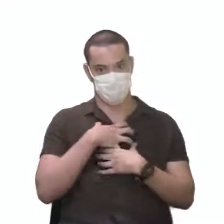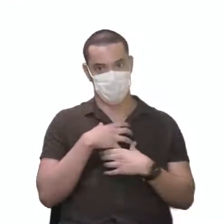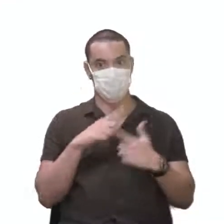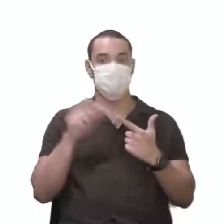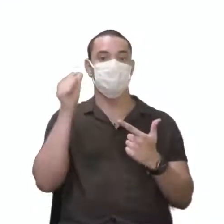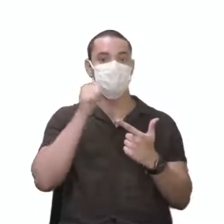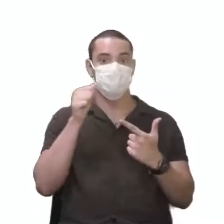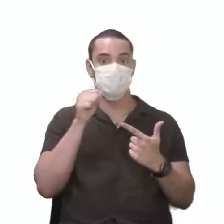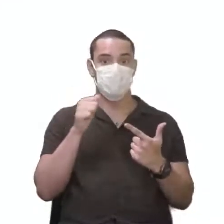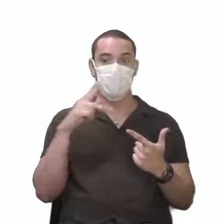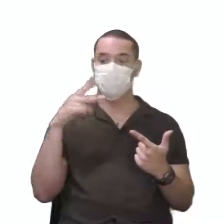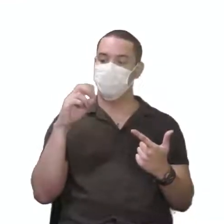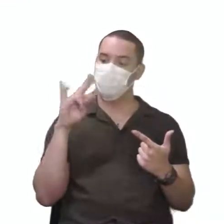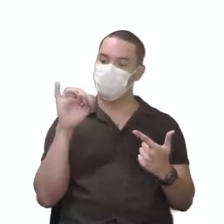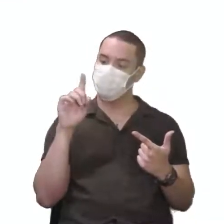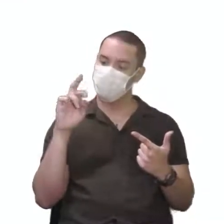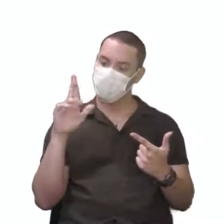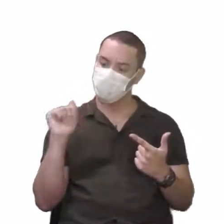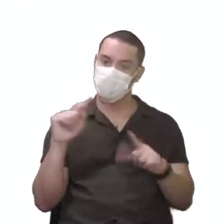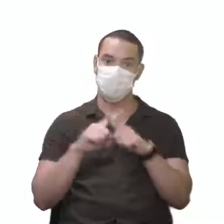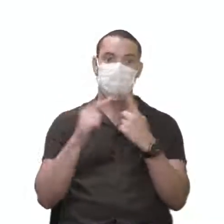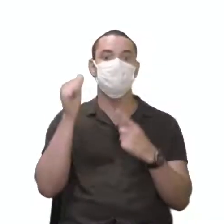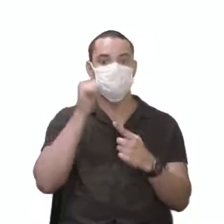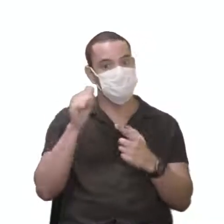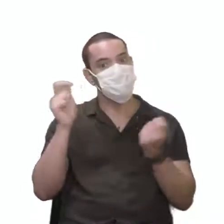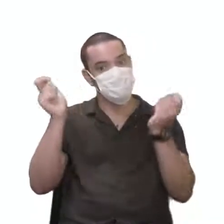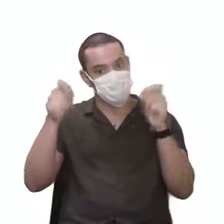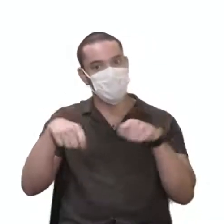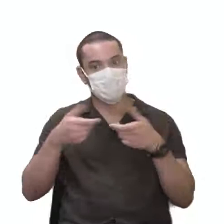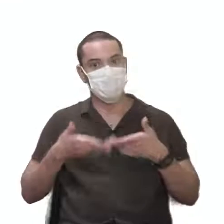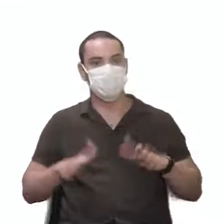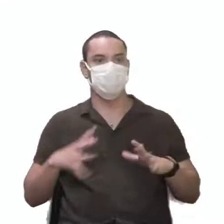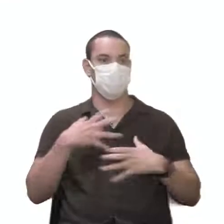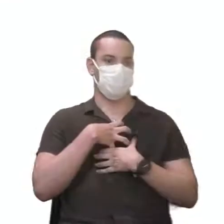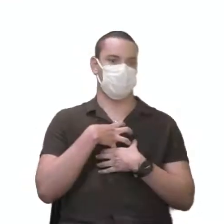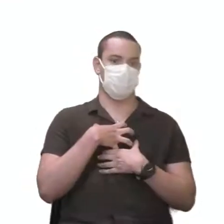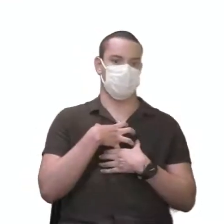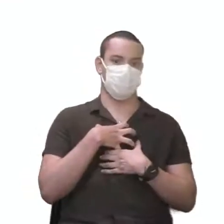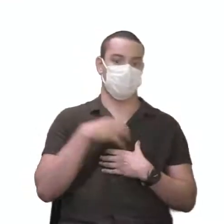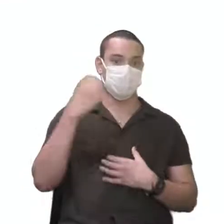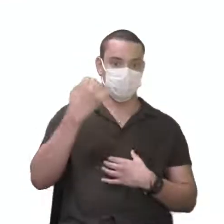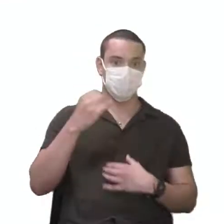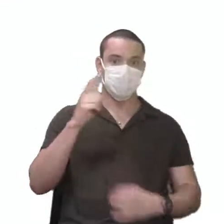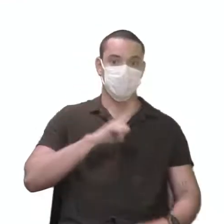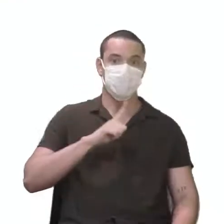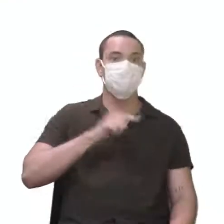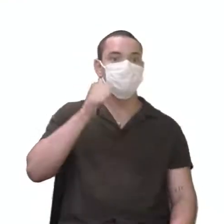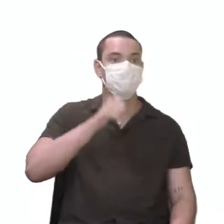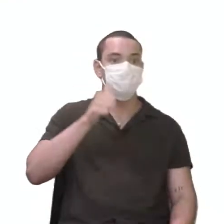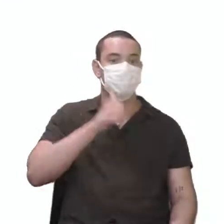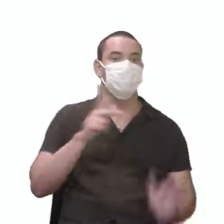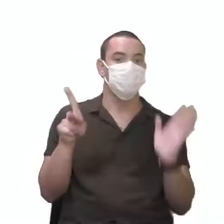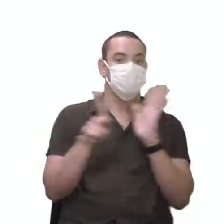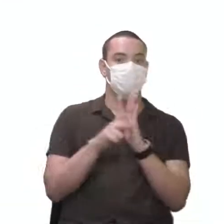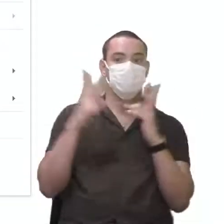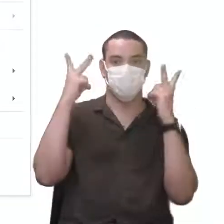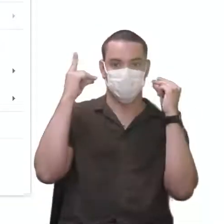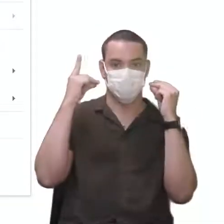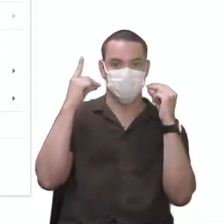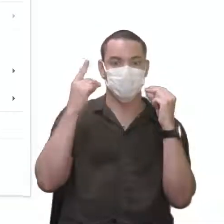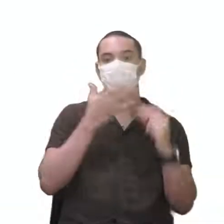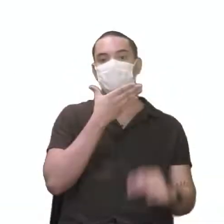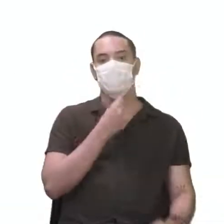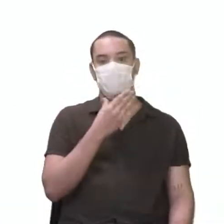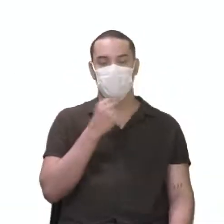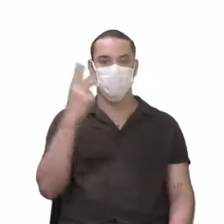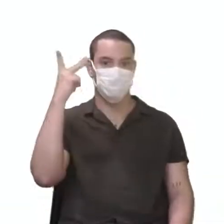portadora e aí eu posso ter as meninas afetadas. Se eu tiver a mulher normal e o homem, aliás, o